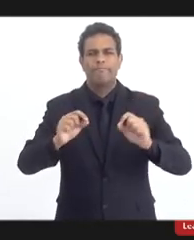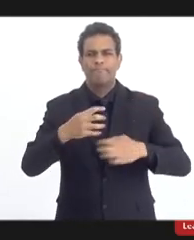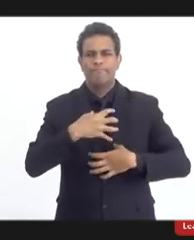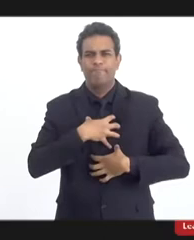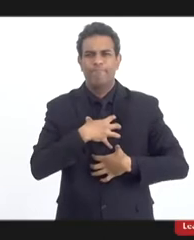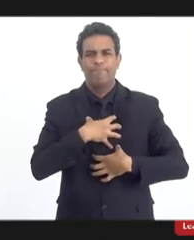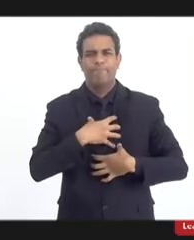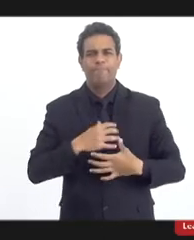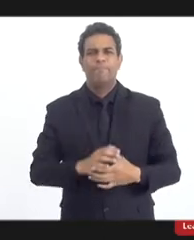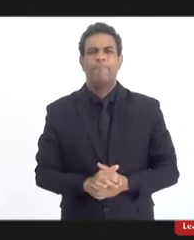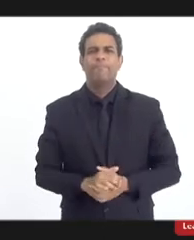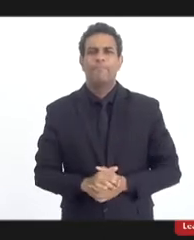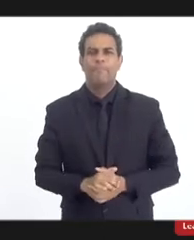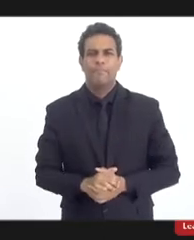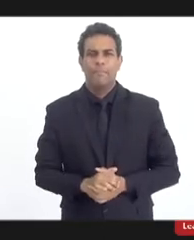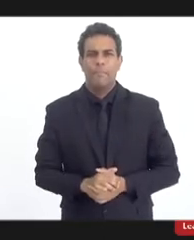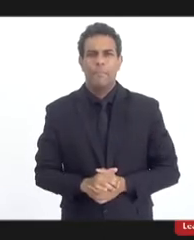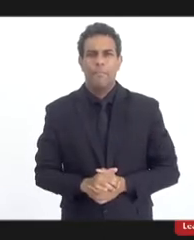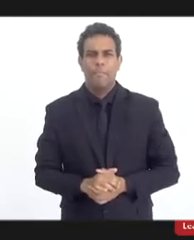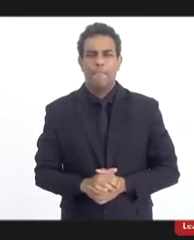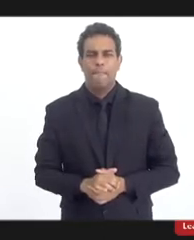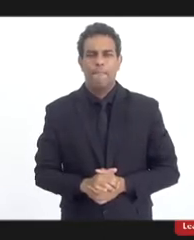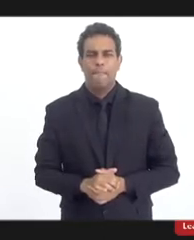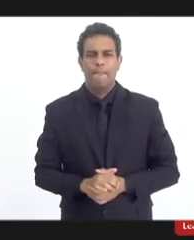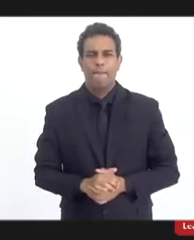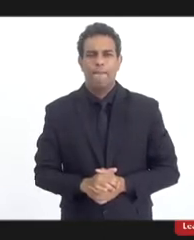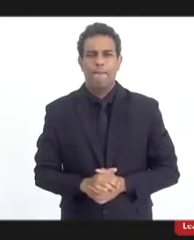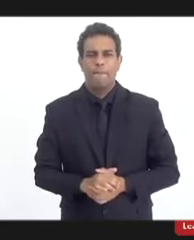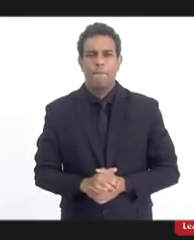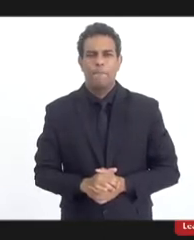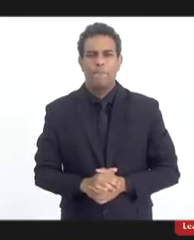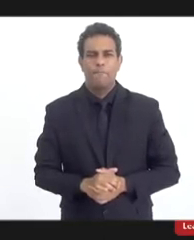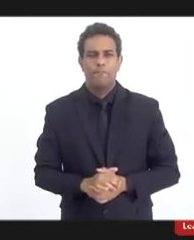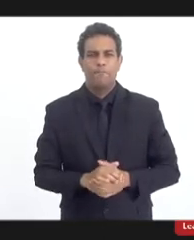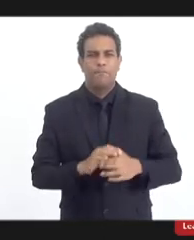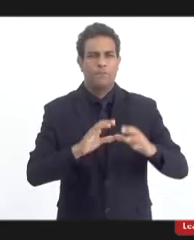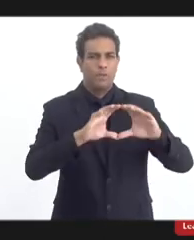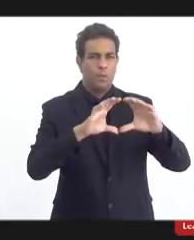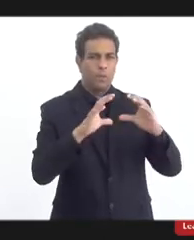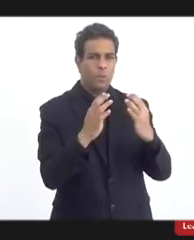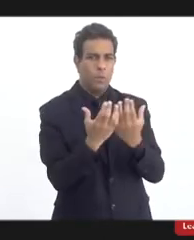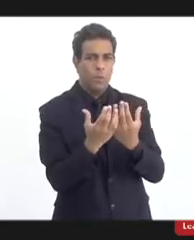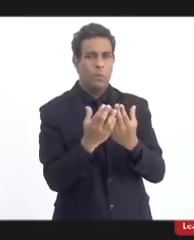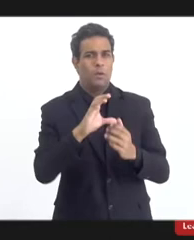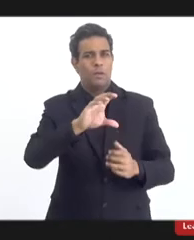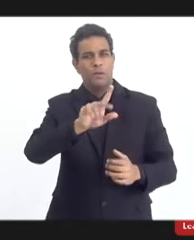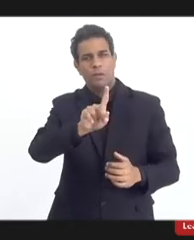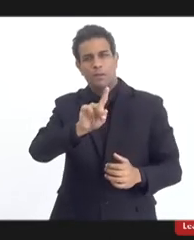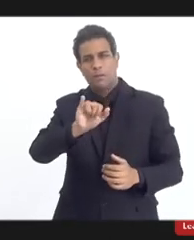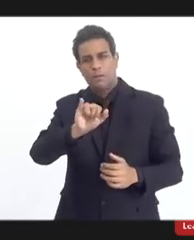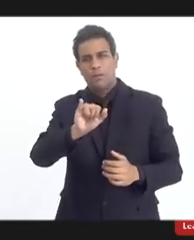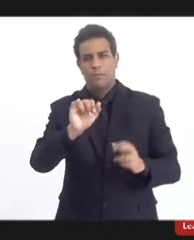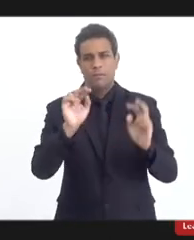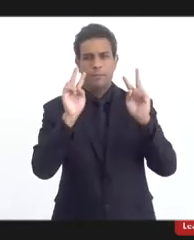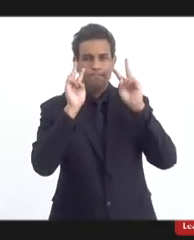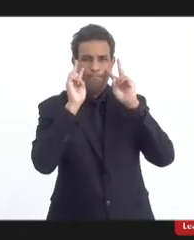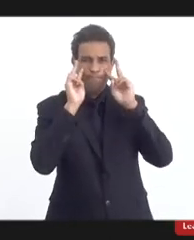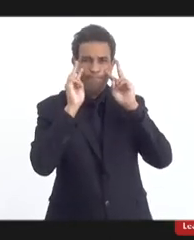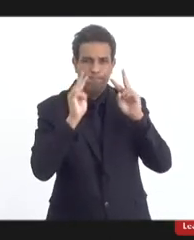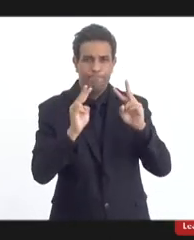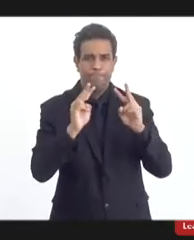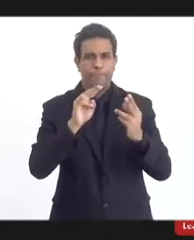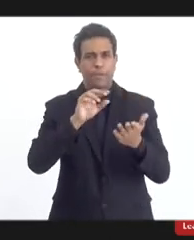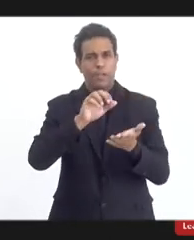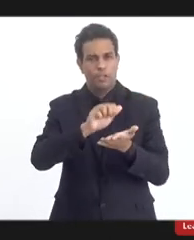e que a Comissão Parlamentar de Inter poderá registrar,